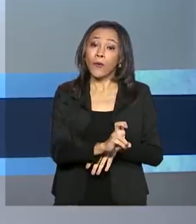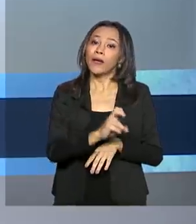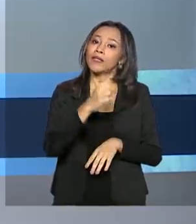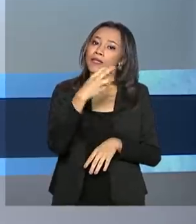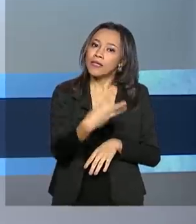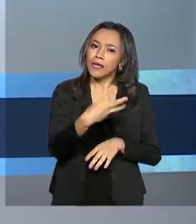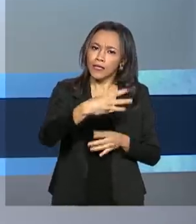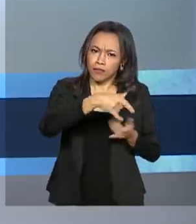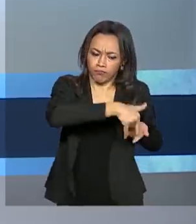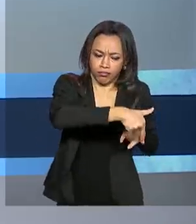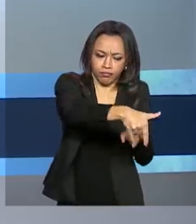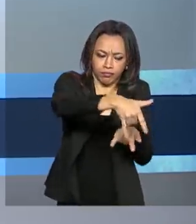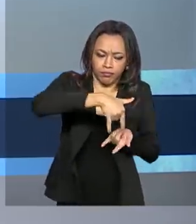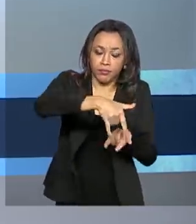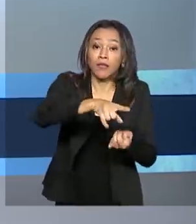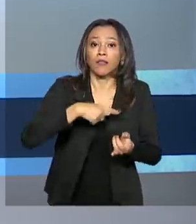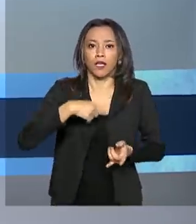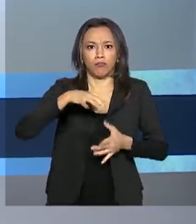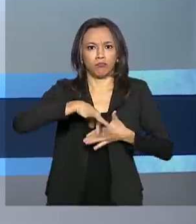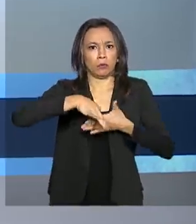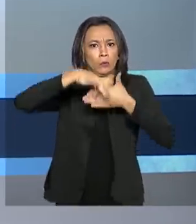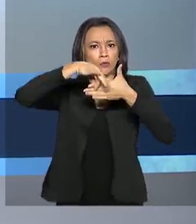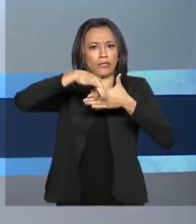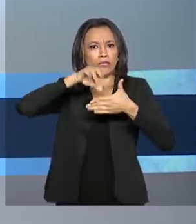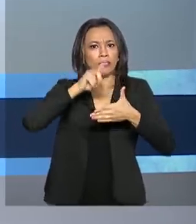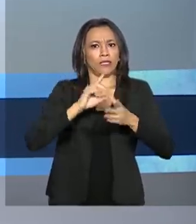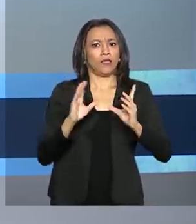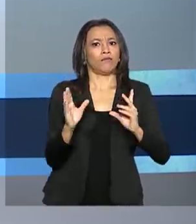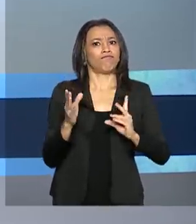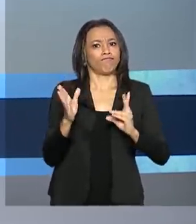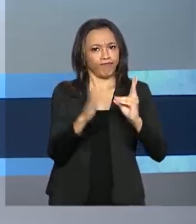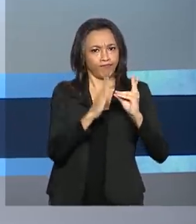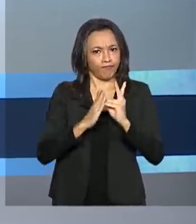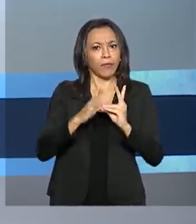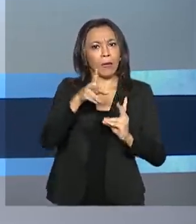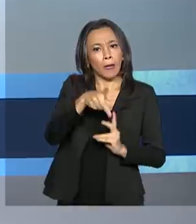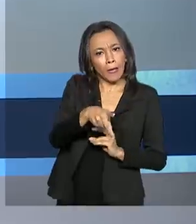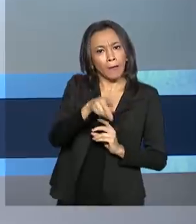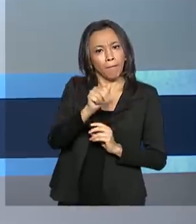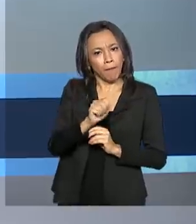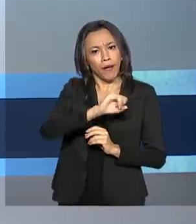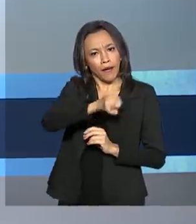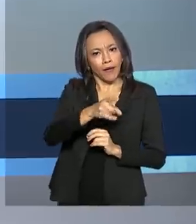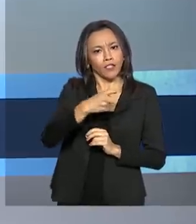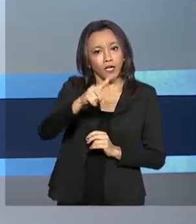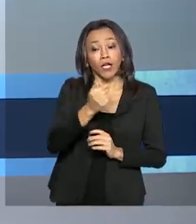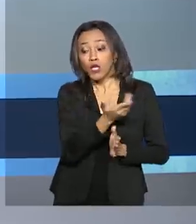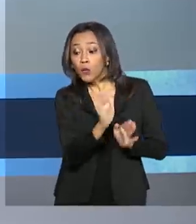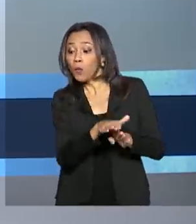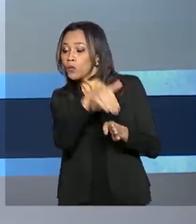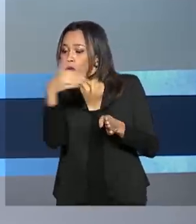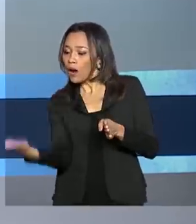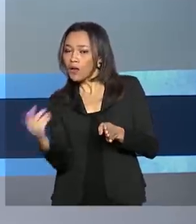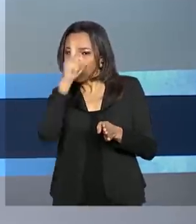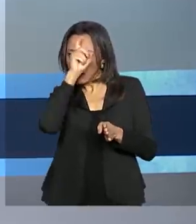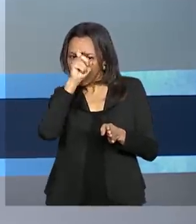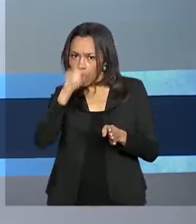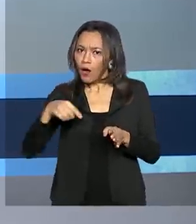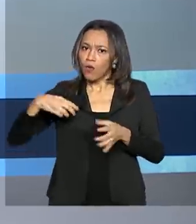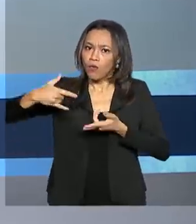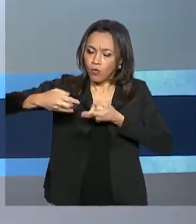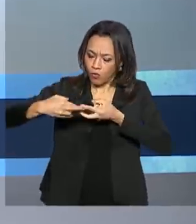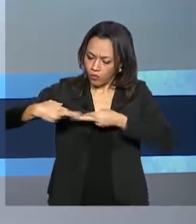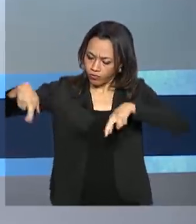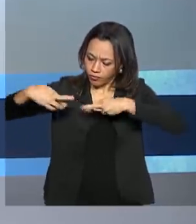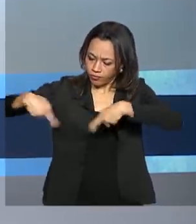área de espiritualização destinada aos pajés e outro lugar reservado para armação de redes nas enfermarias clínicas,